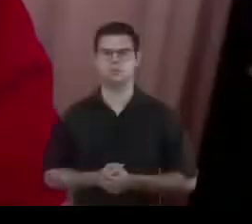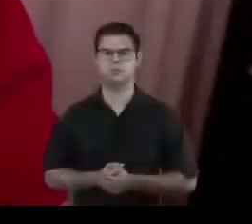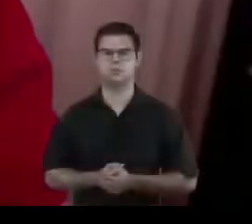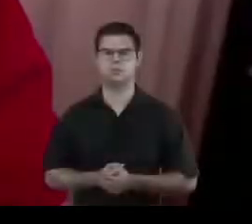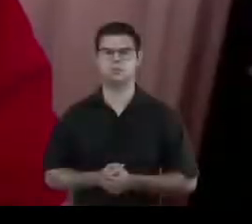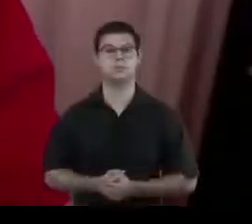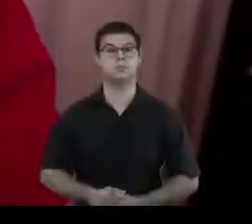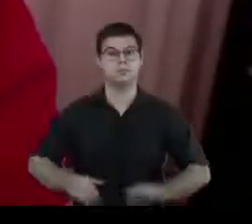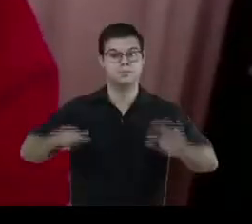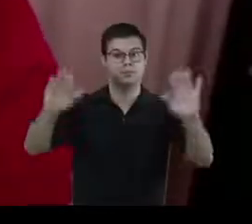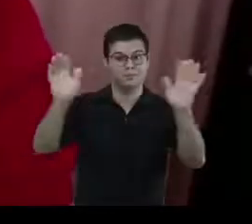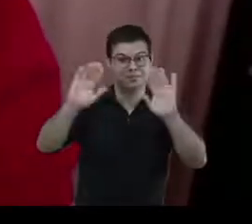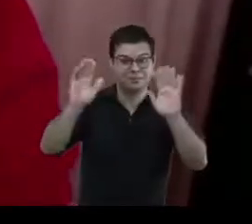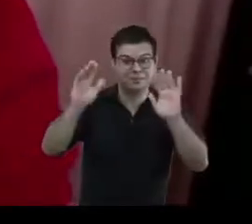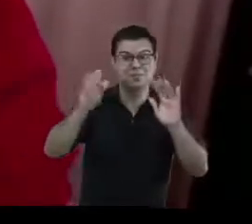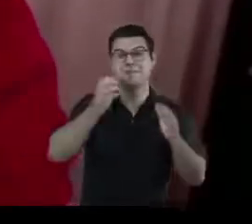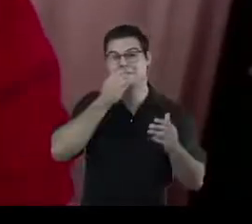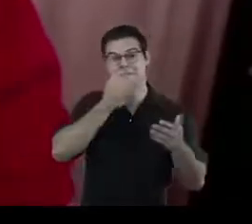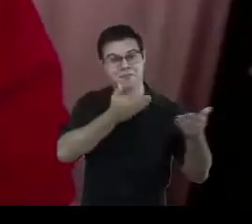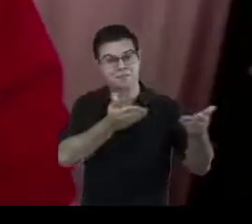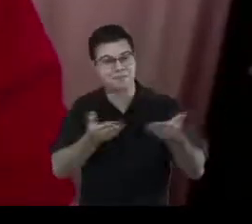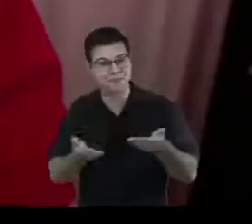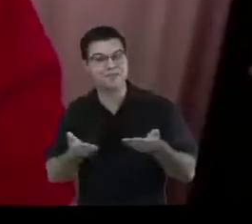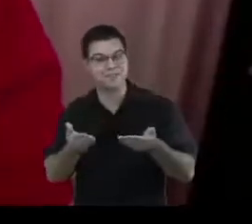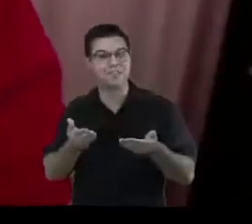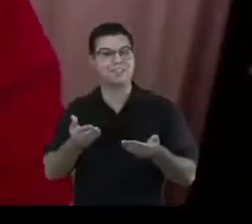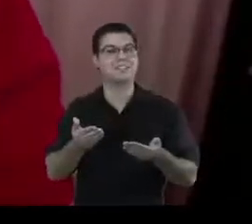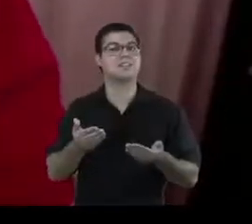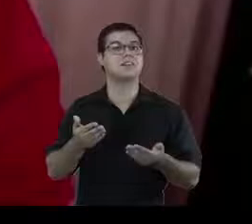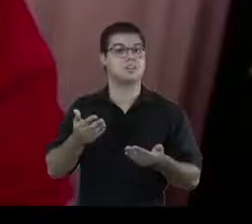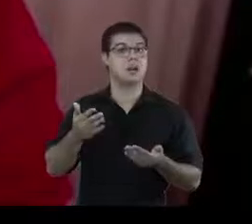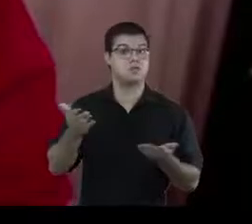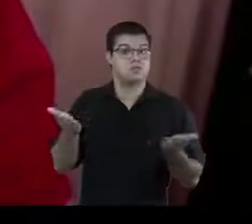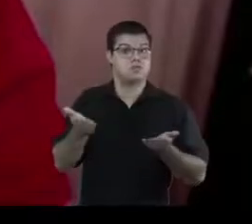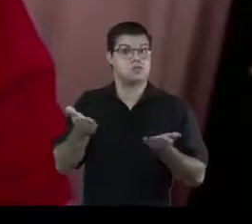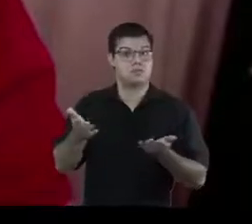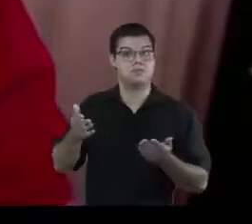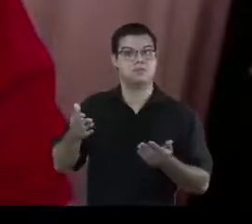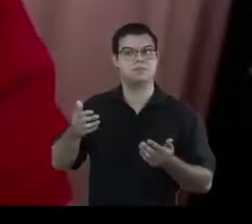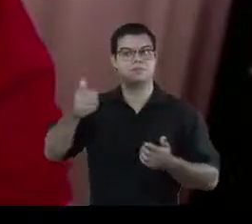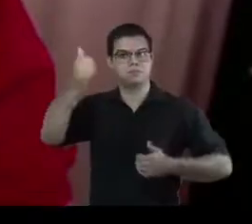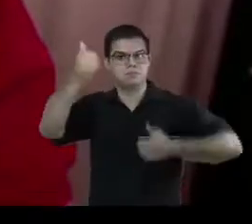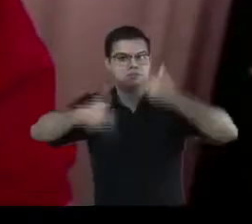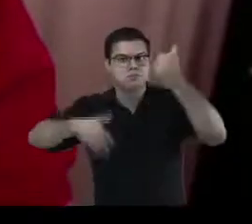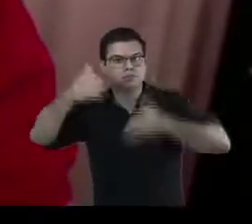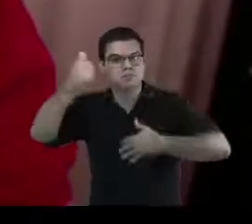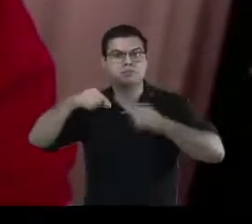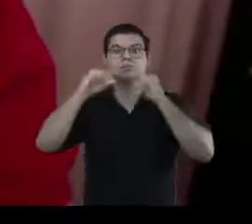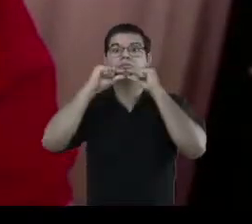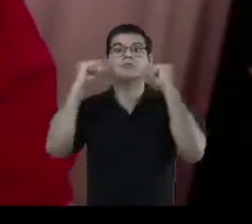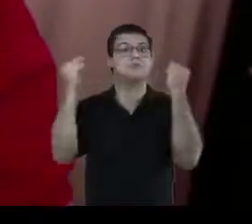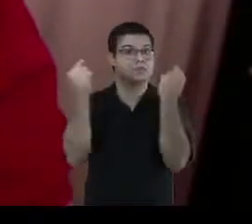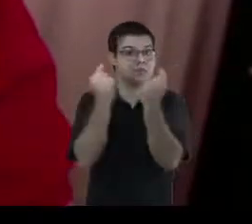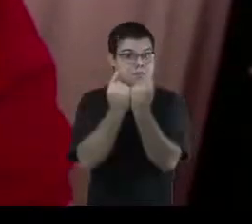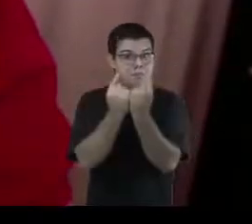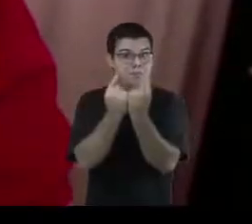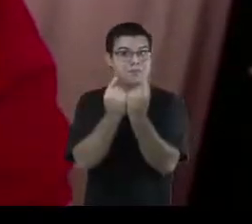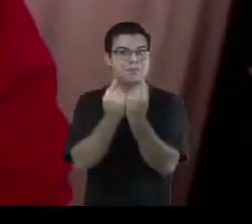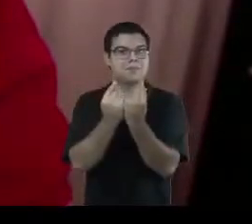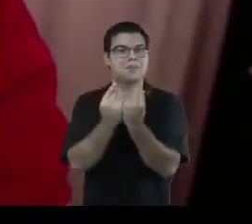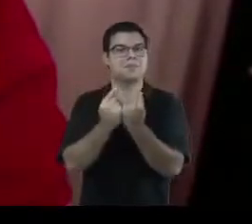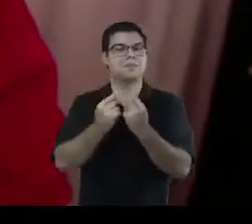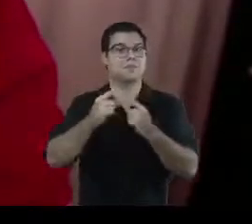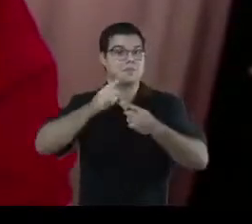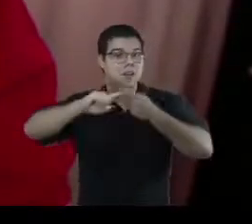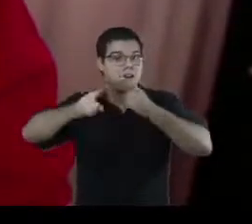Olá, bem-vindos a esse segundo dia de encontro Desafios Contemporâneos da Memória, a bibliografia material e seus